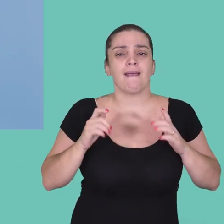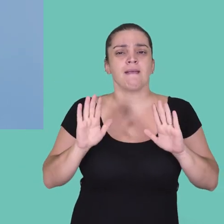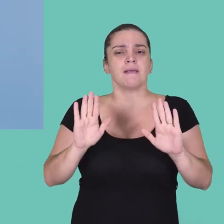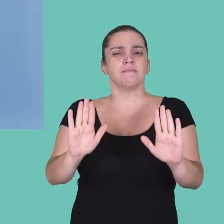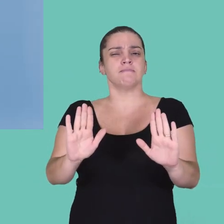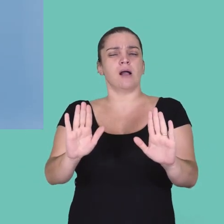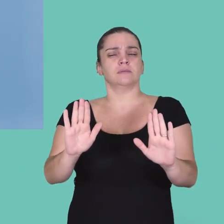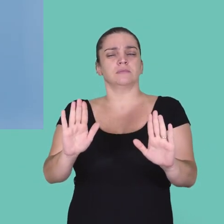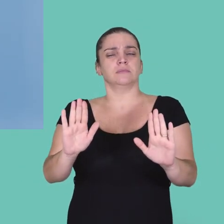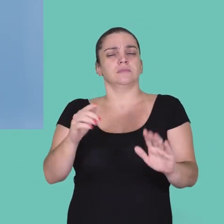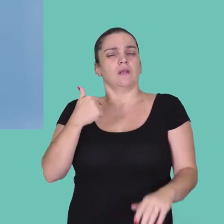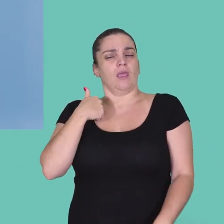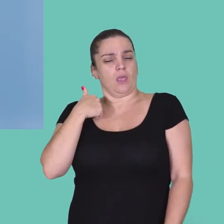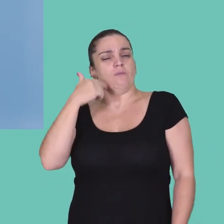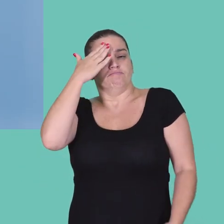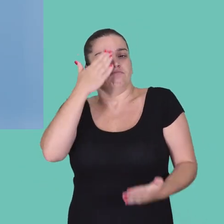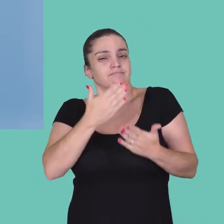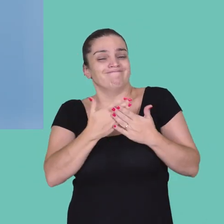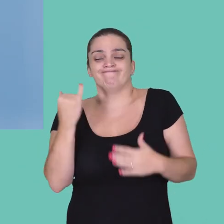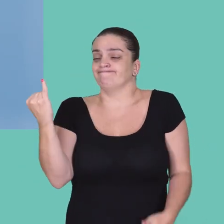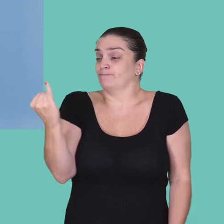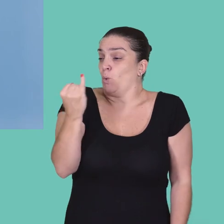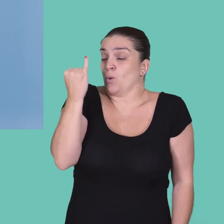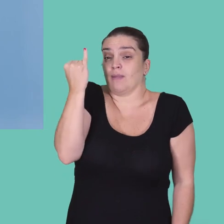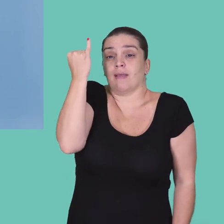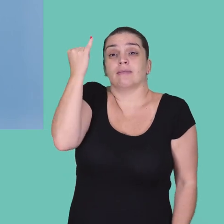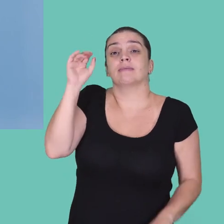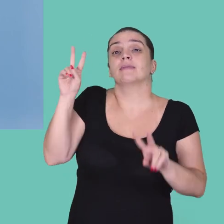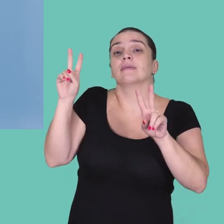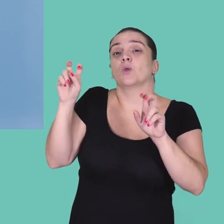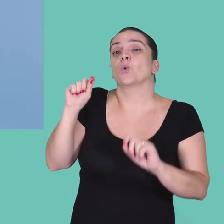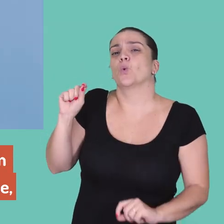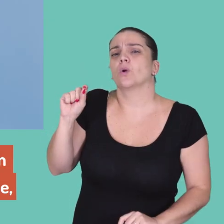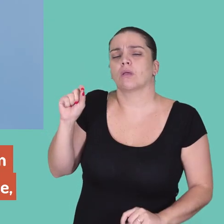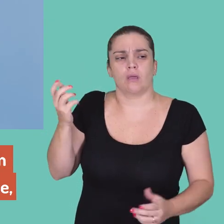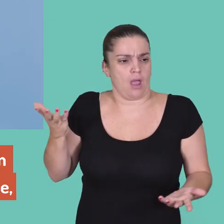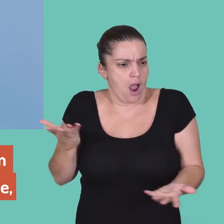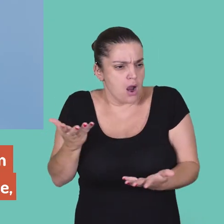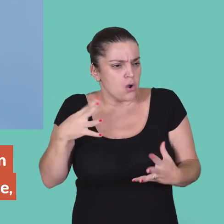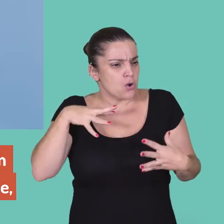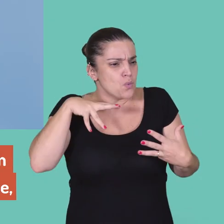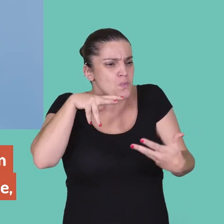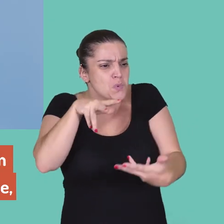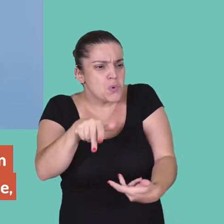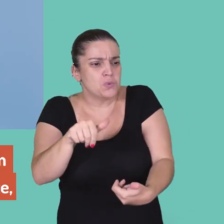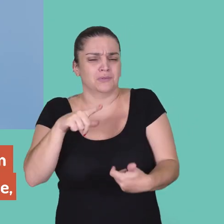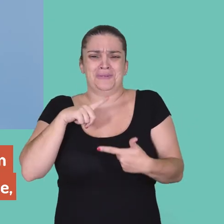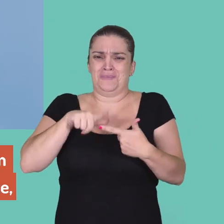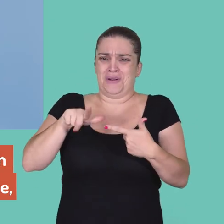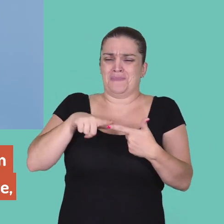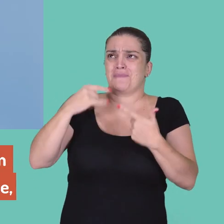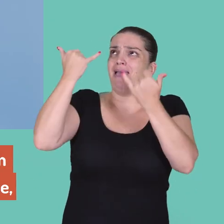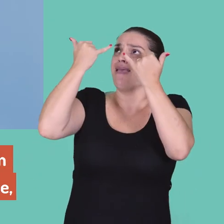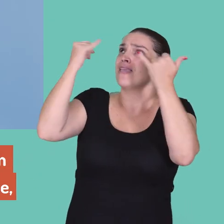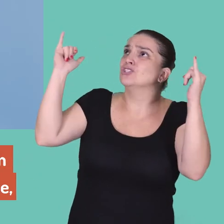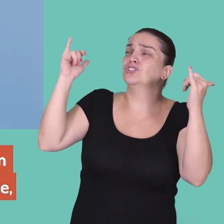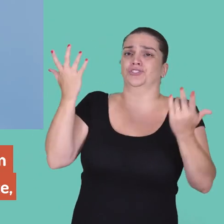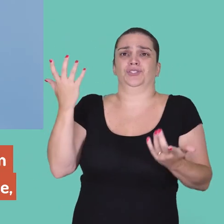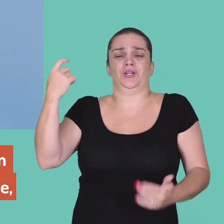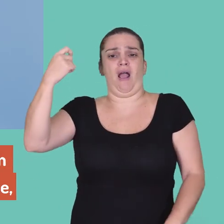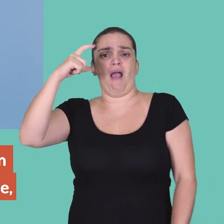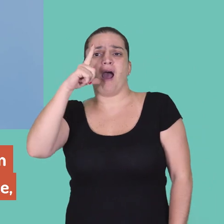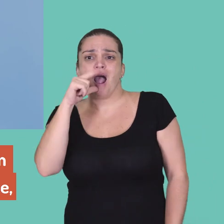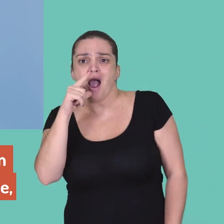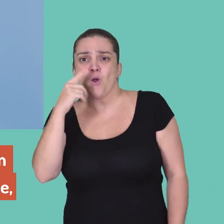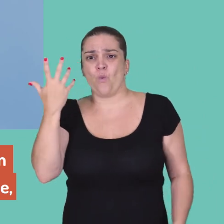quiser estar. Mas tem uma razão que eu considero bastante mais importante. É o fato de que hoje no mundo a gente tem problemas de energia,